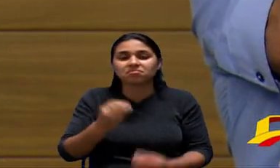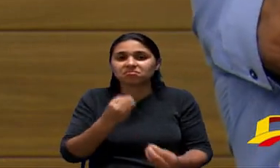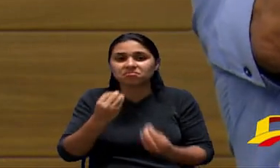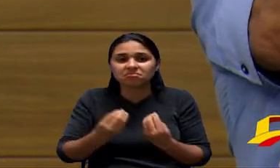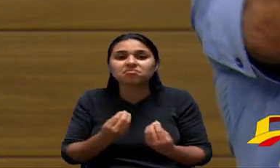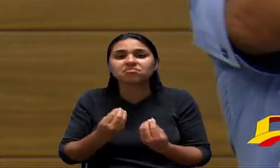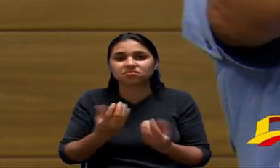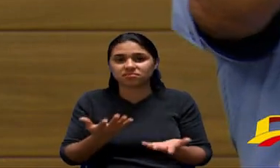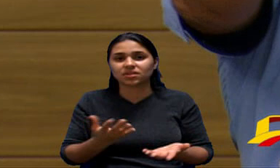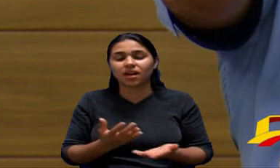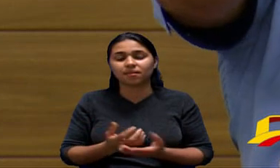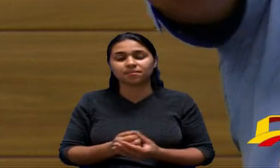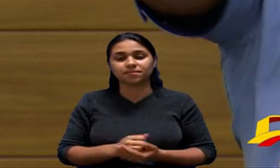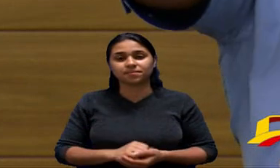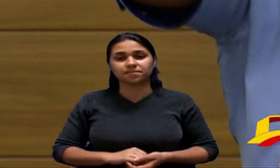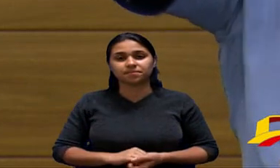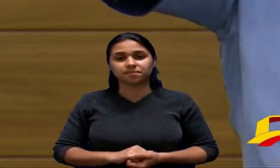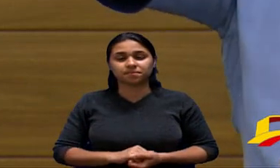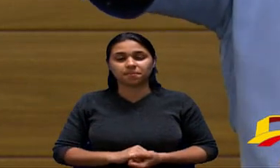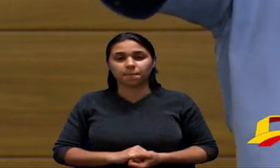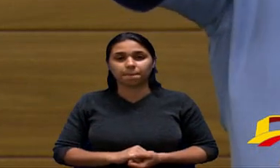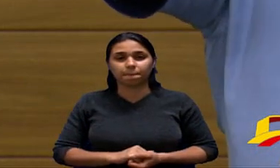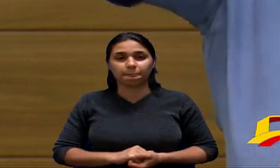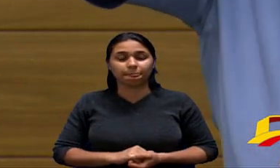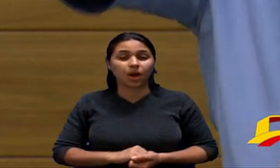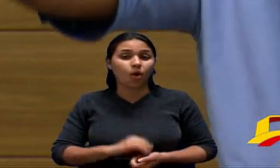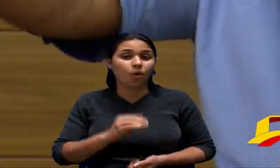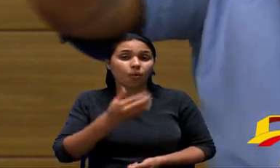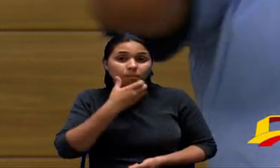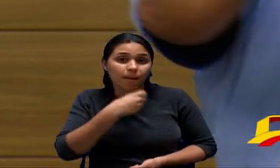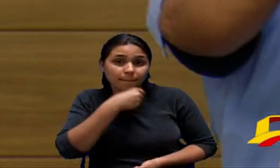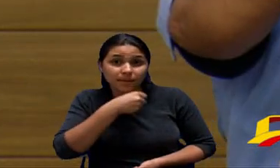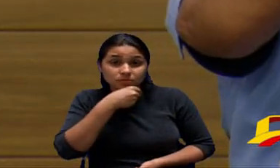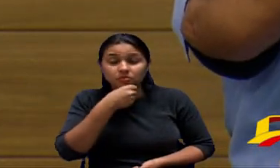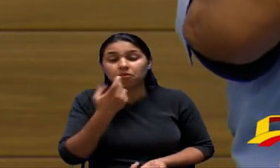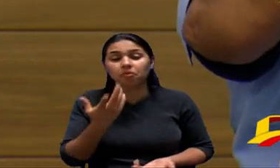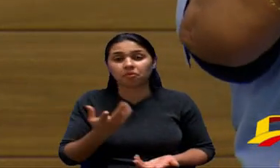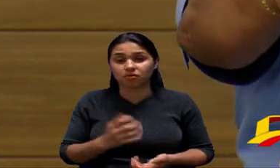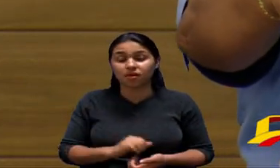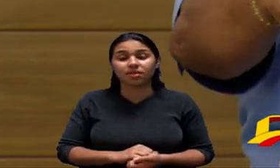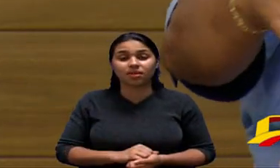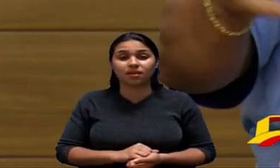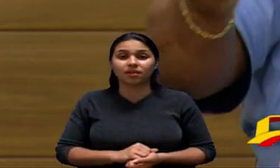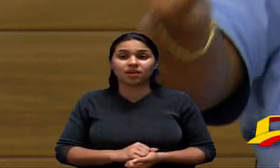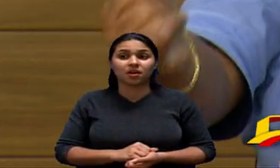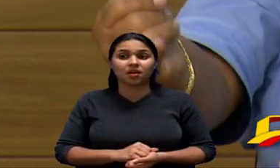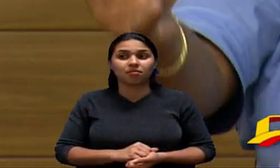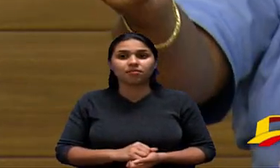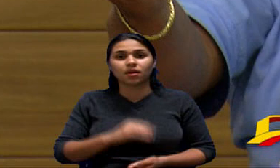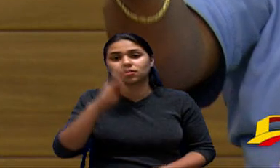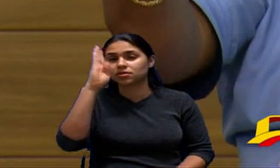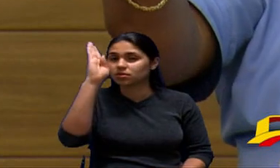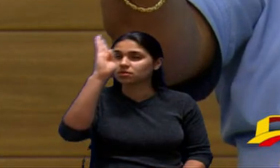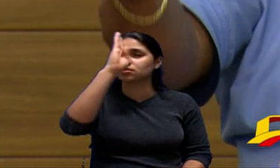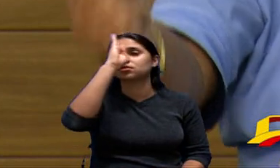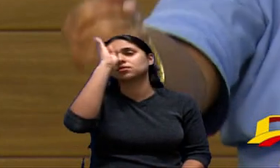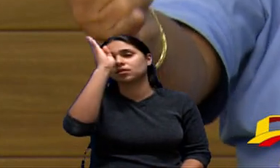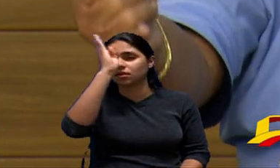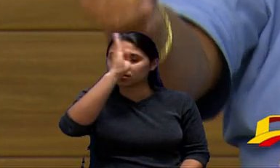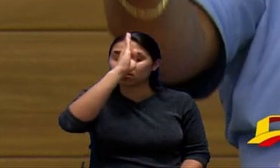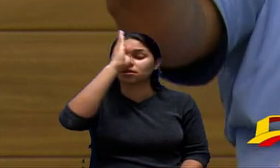pessoa qualquer um talvez até embriagado vai lá no posto abastecer ele não sabe que não pode